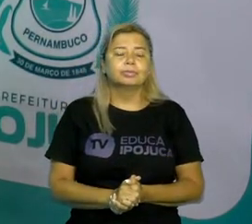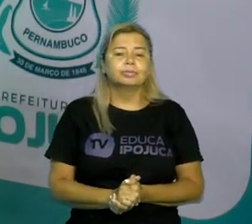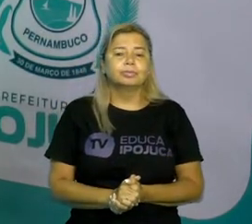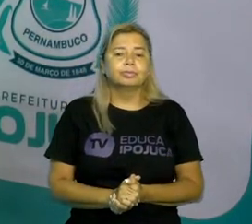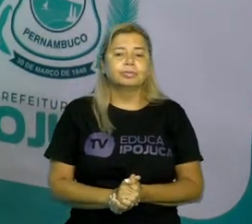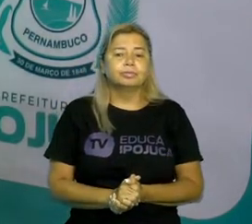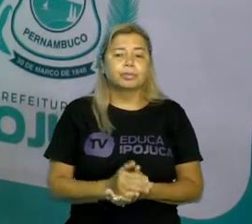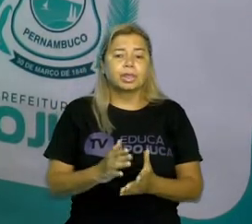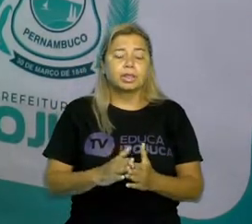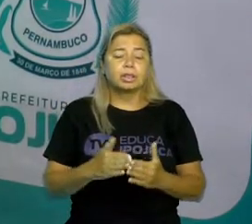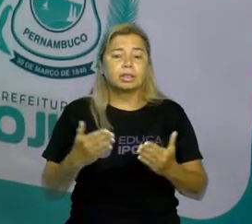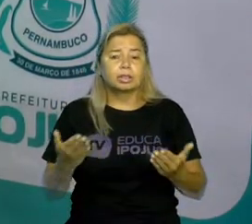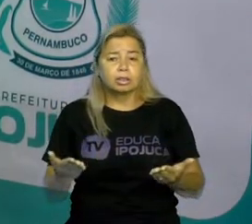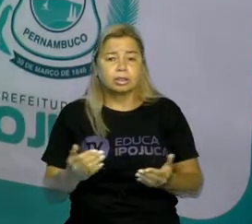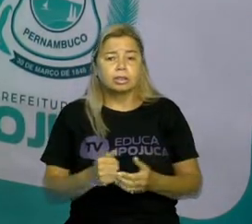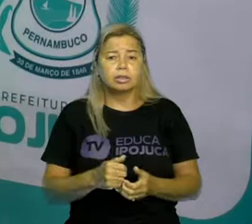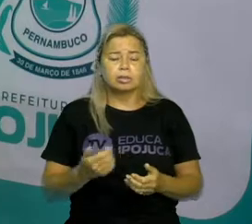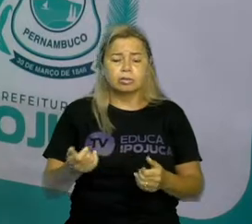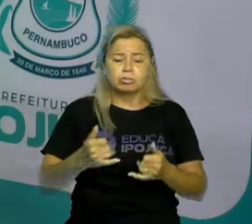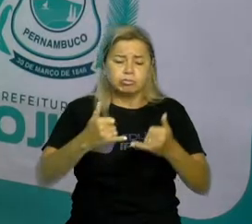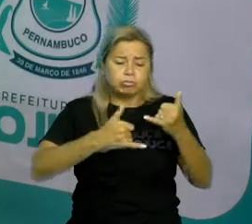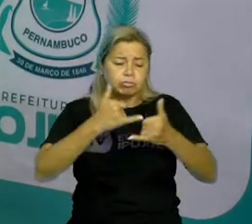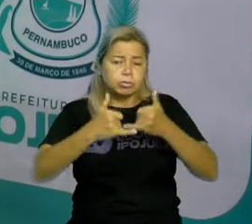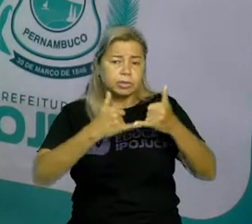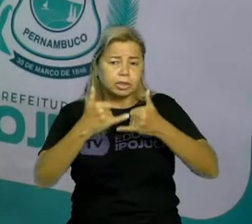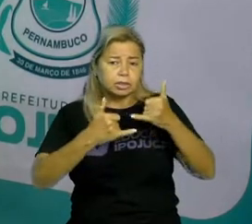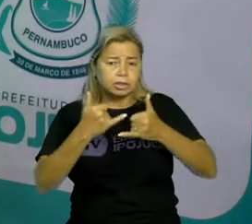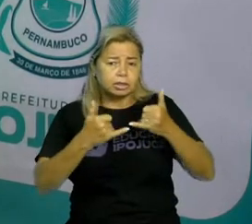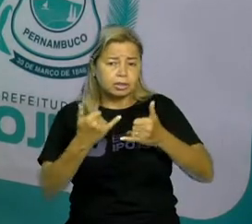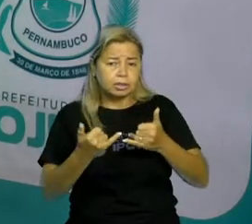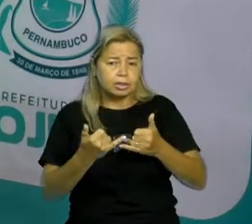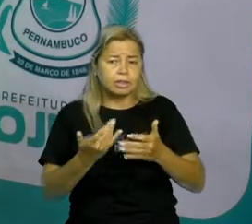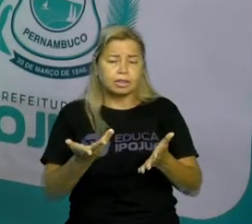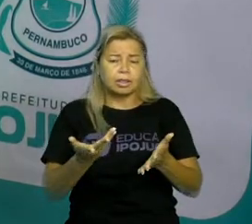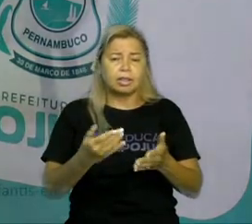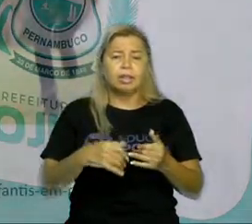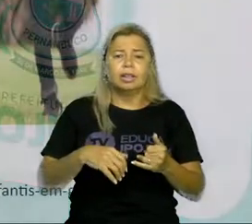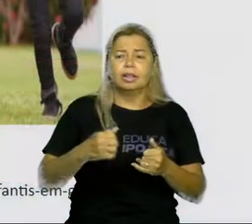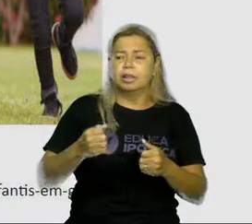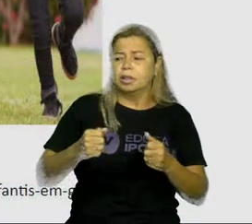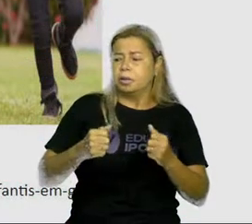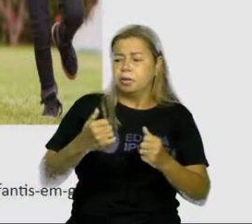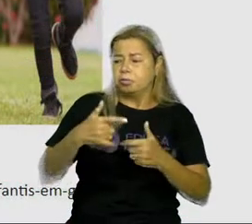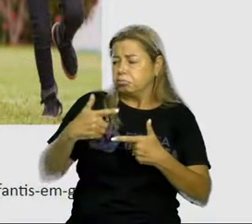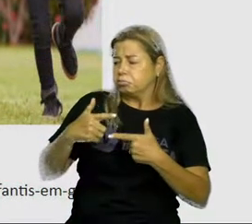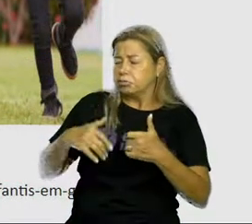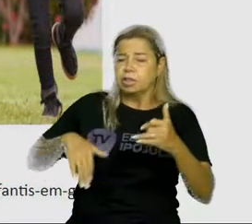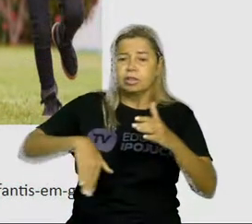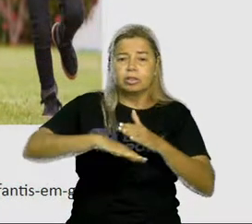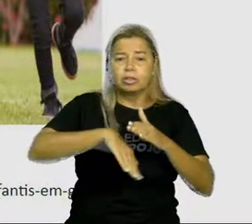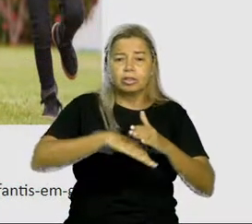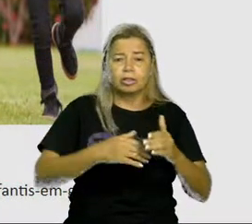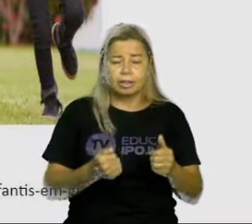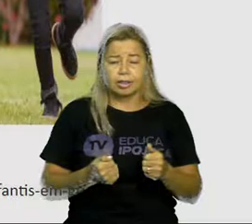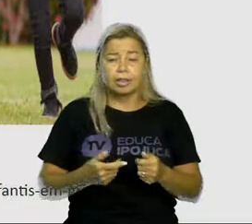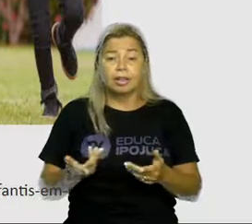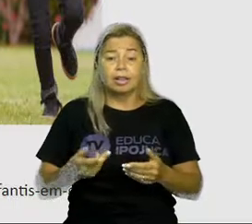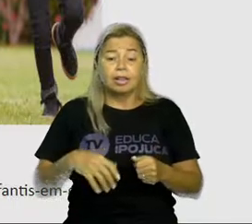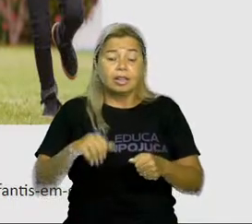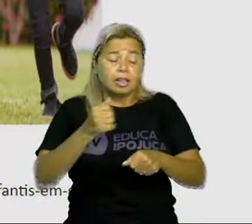O ato de jogar ou de brincar faz com que as pessoas que participam exercitem sua